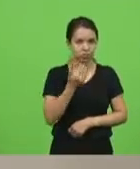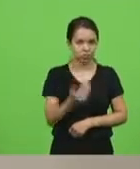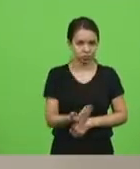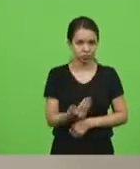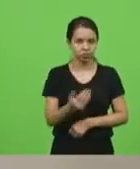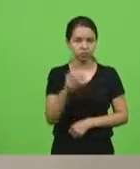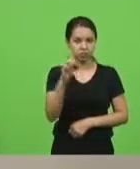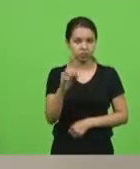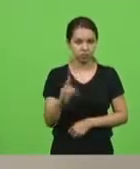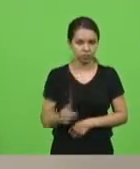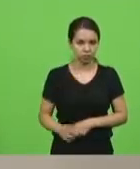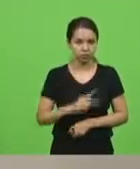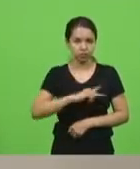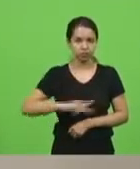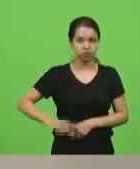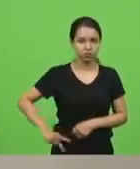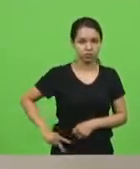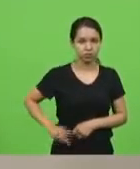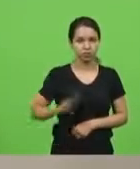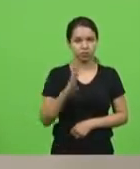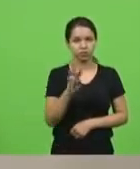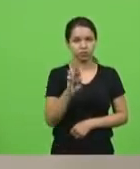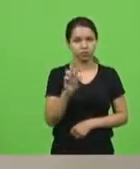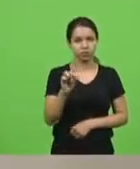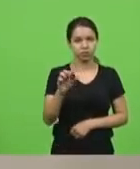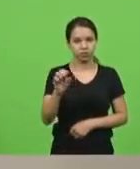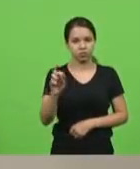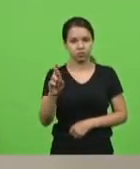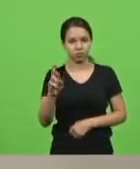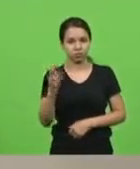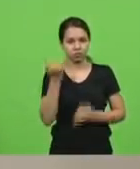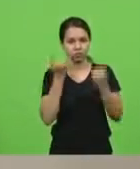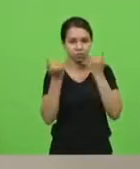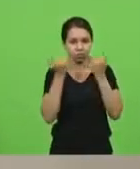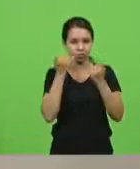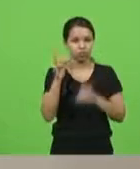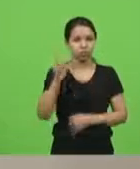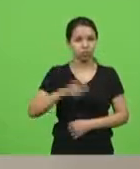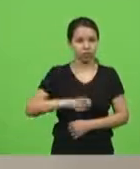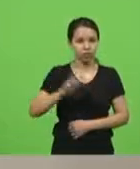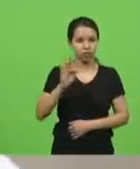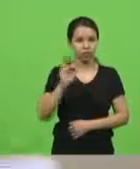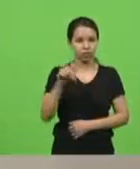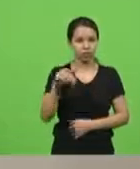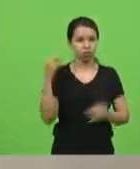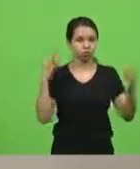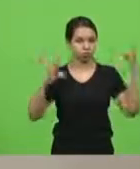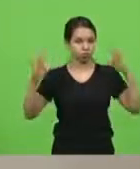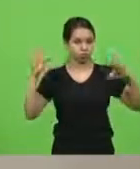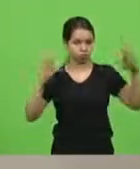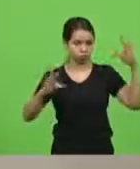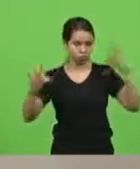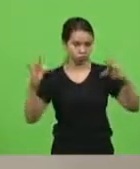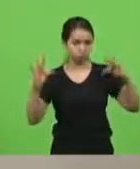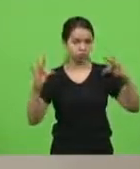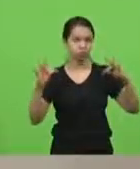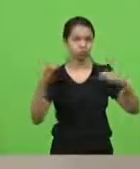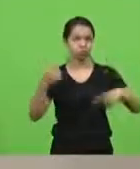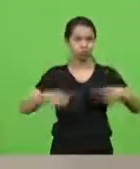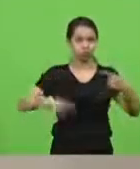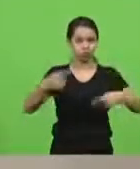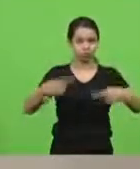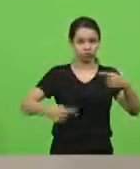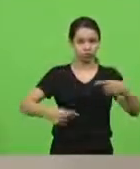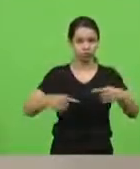BRDE, informações acerca da linha de crédito fungetour. Em discussão. Não, havendo quem queira discutir em votação, deputados que aprovam